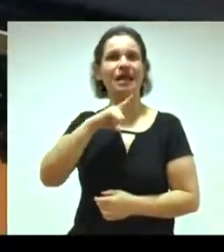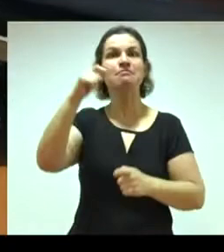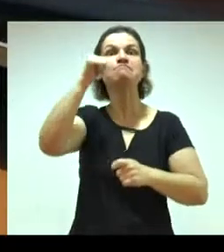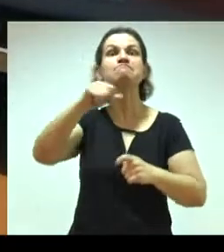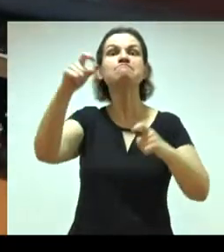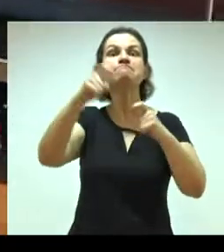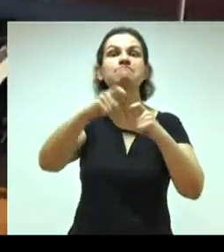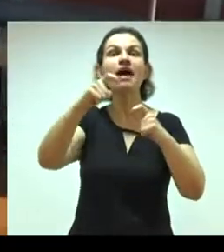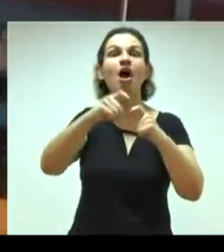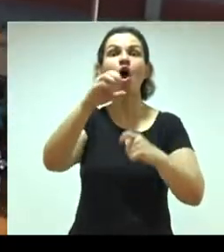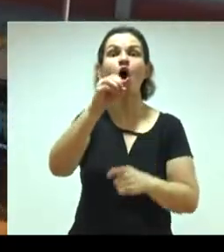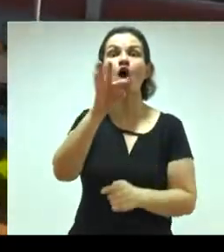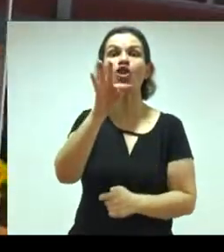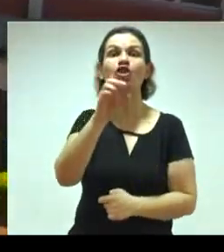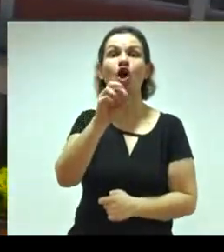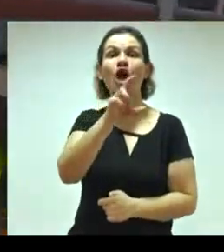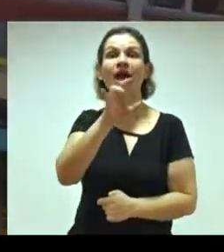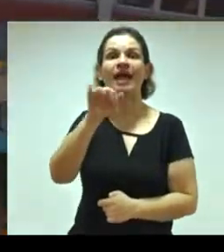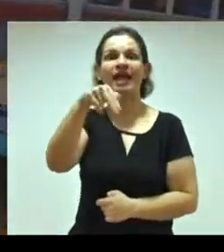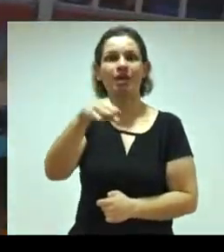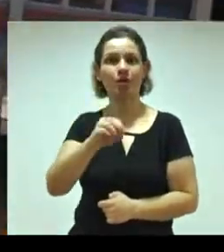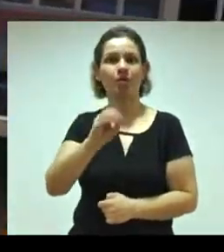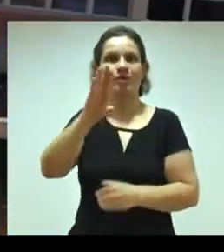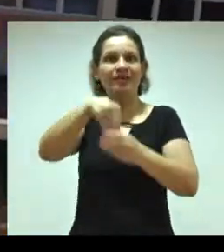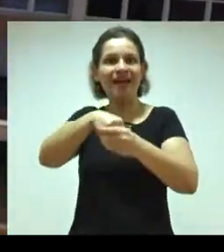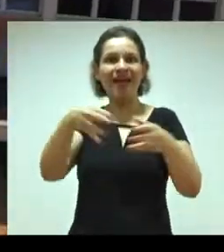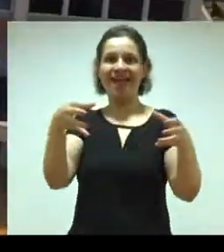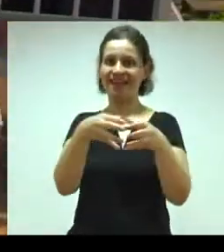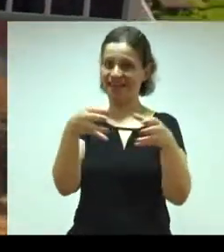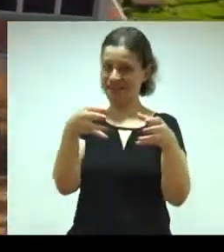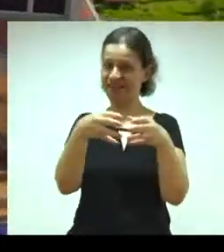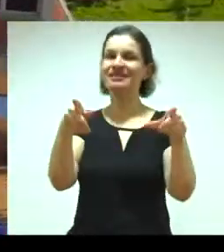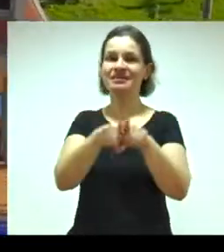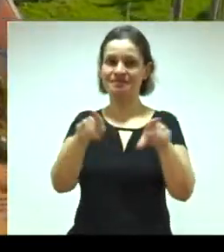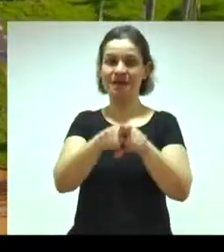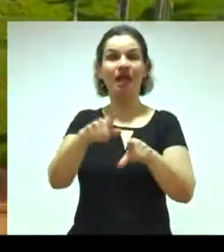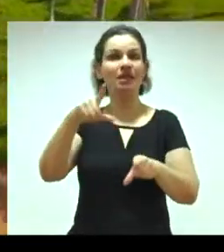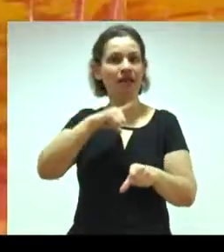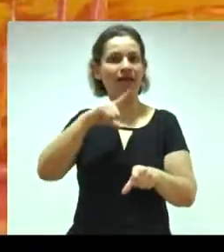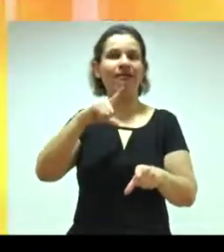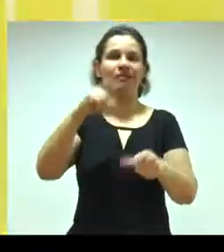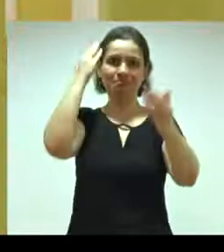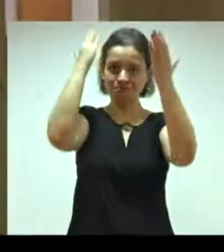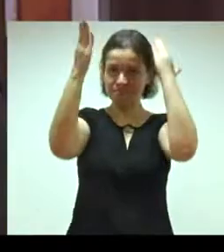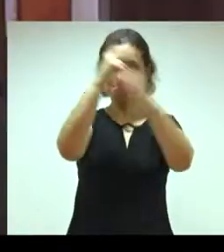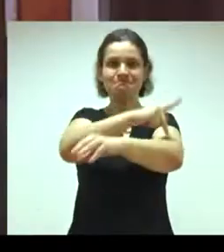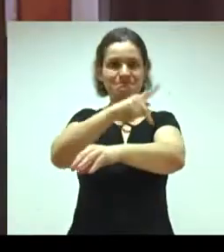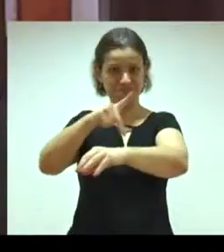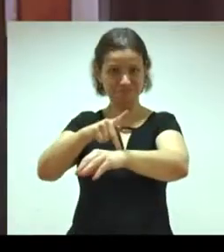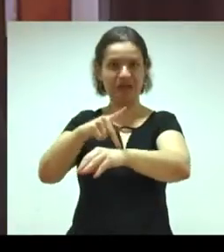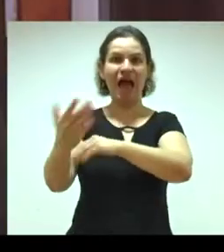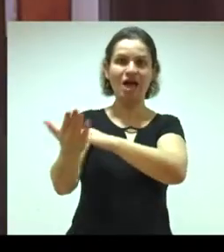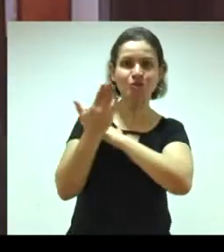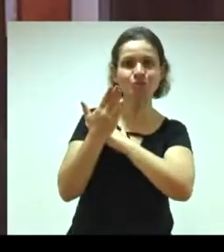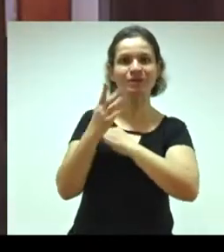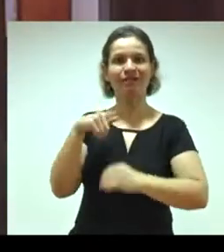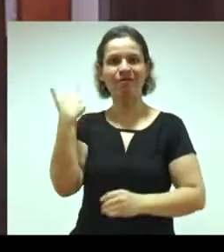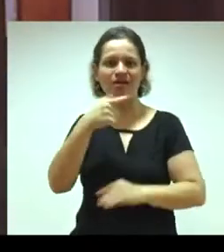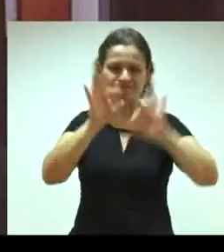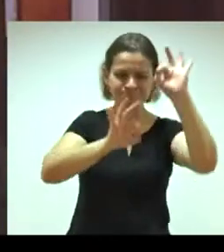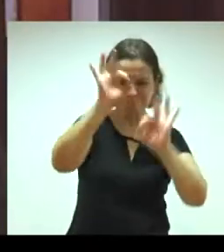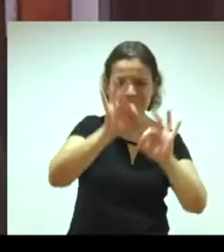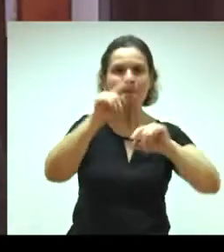médica otorrinolaringologista na nossa equipe e temos até psicopedagogos que nos ajudam na